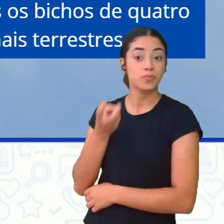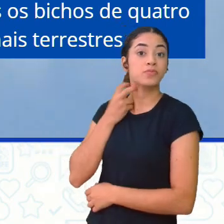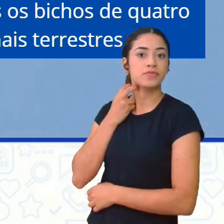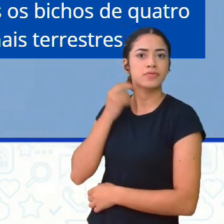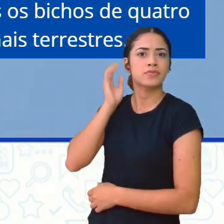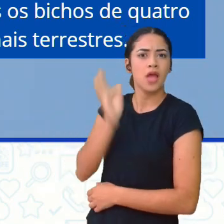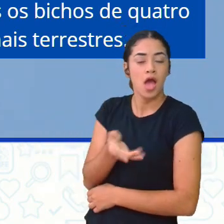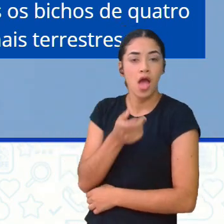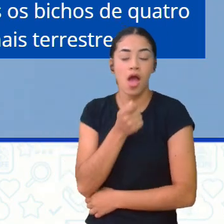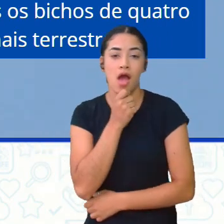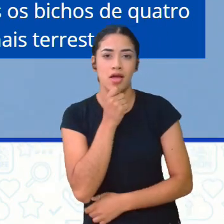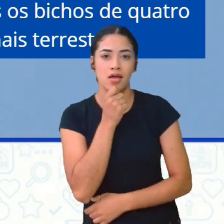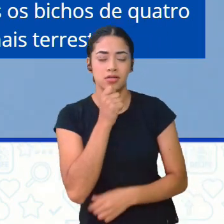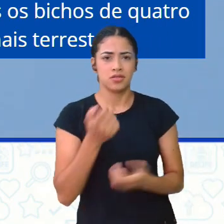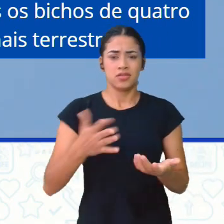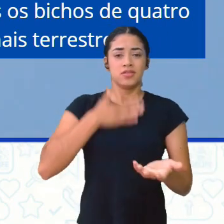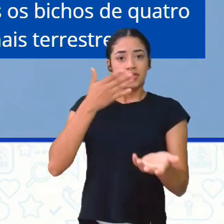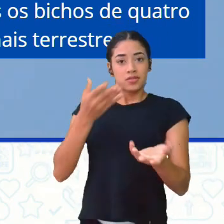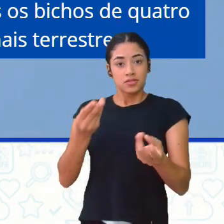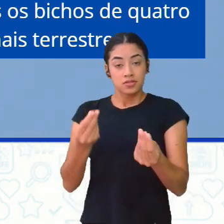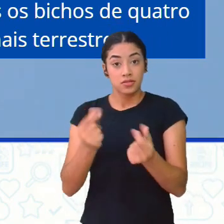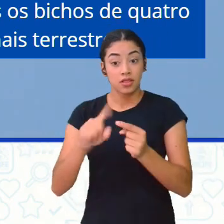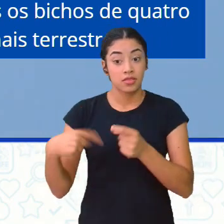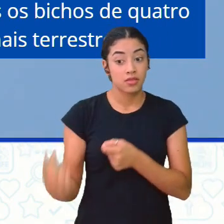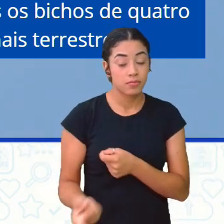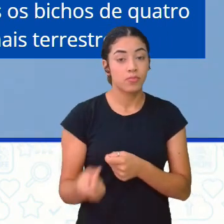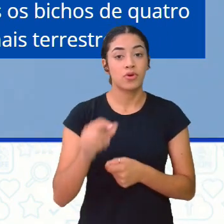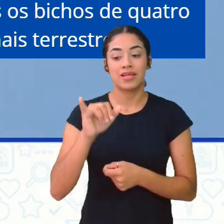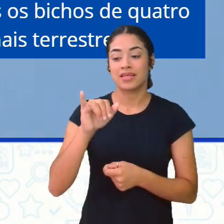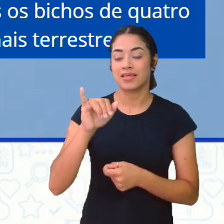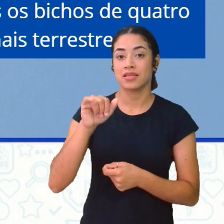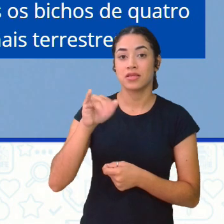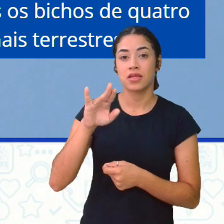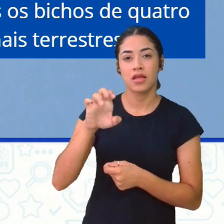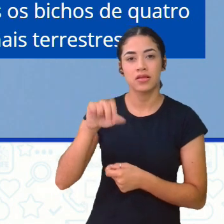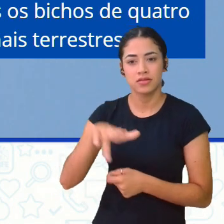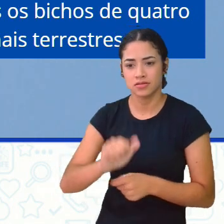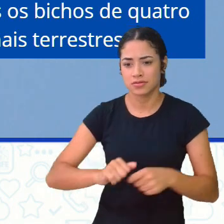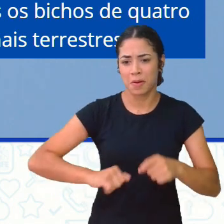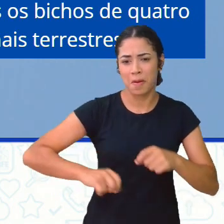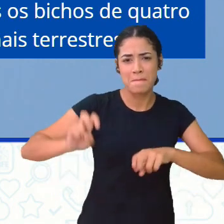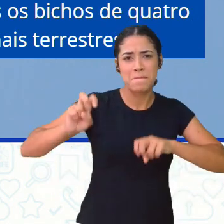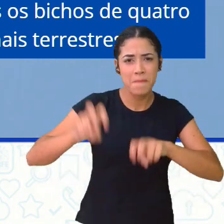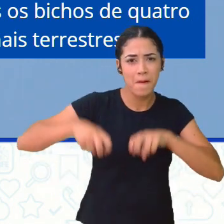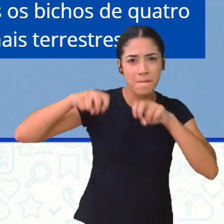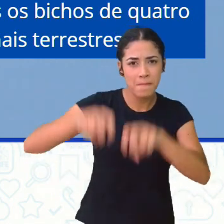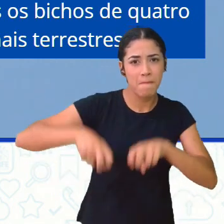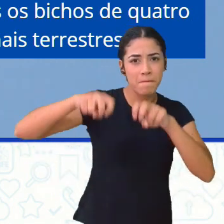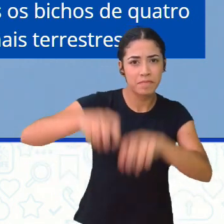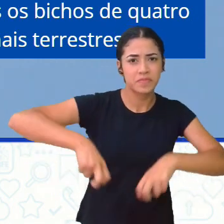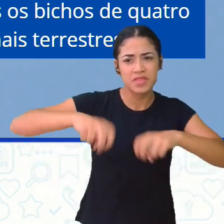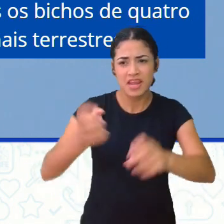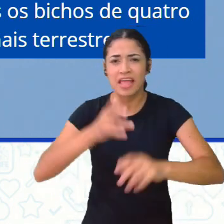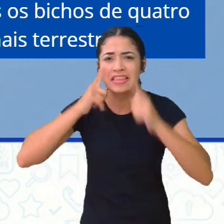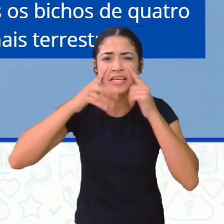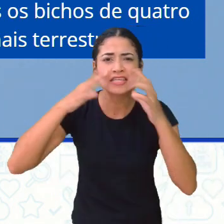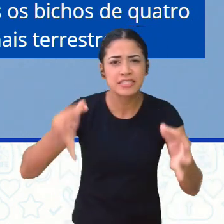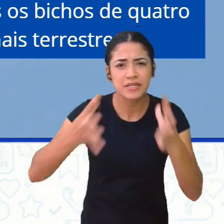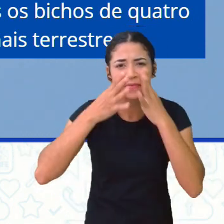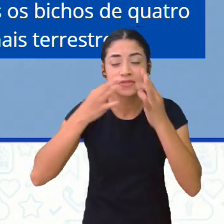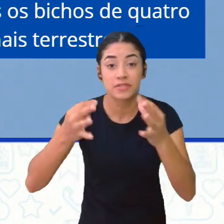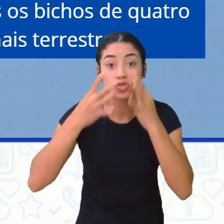estava se refazendo do susto, quando uma hiena passou correndo e uivando aos quatro ventos. Atenção, atenção!